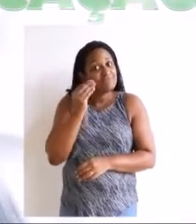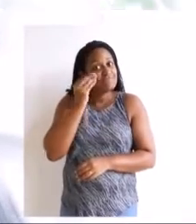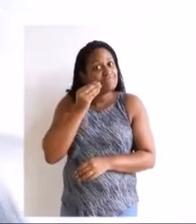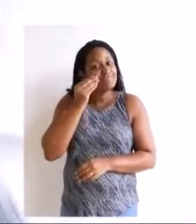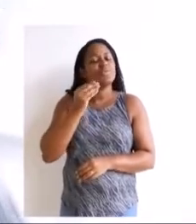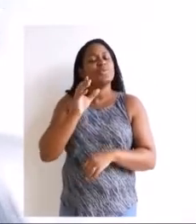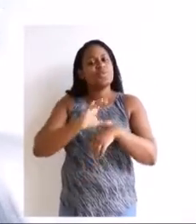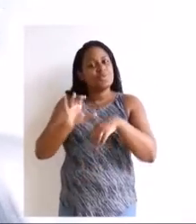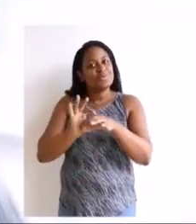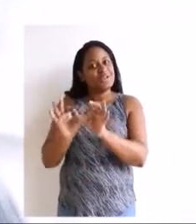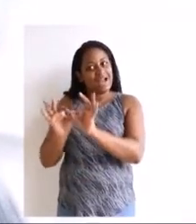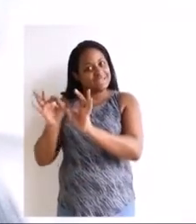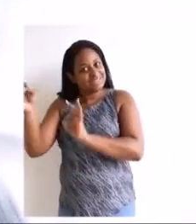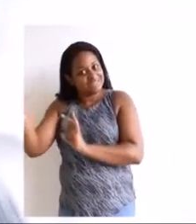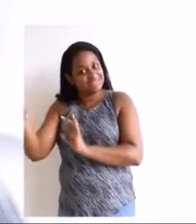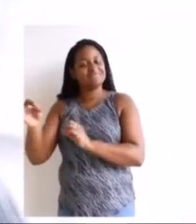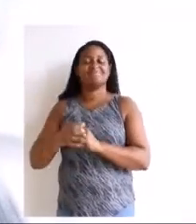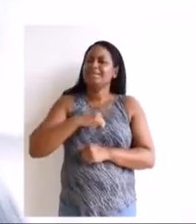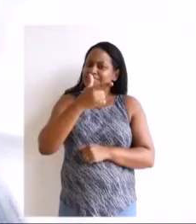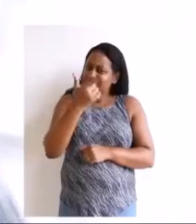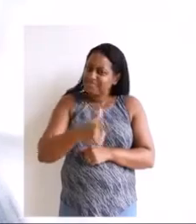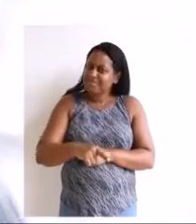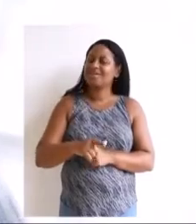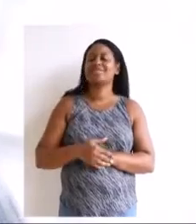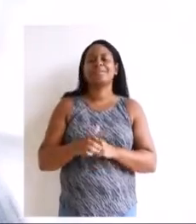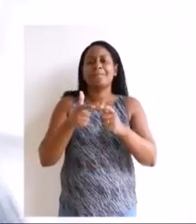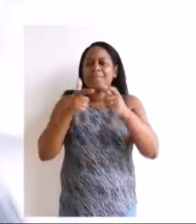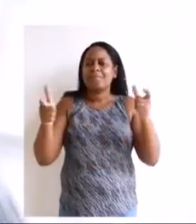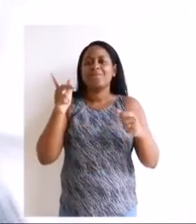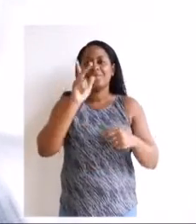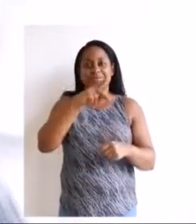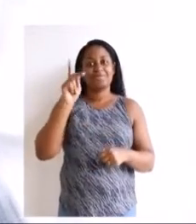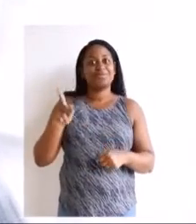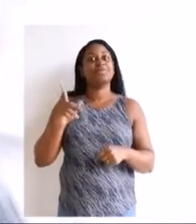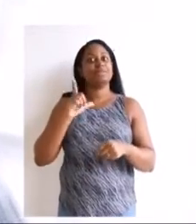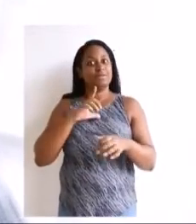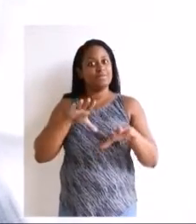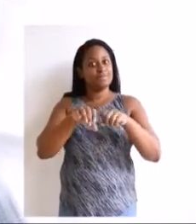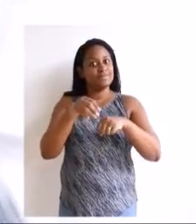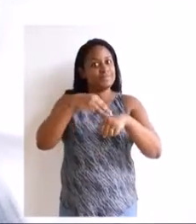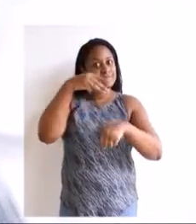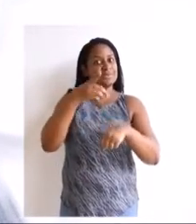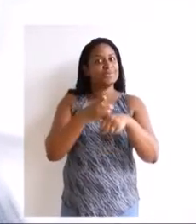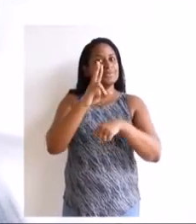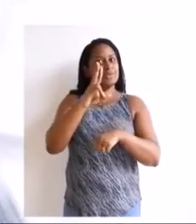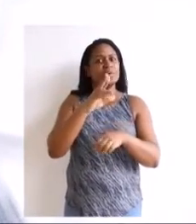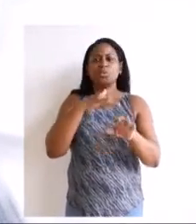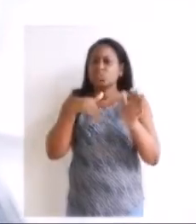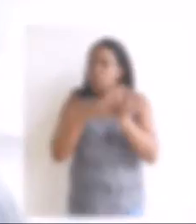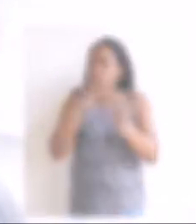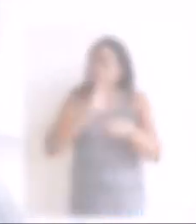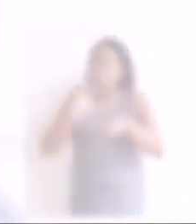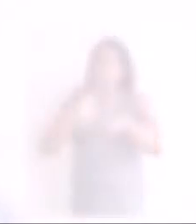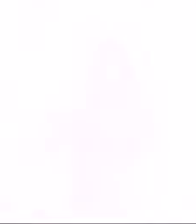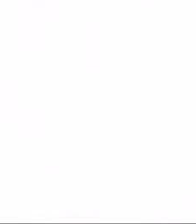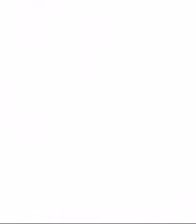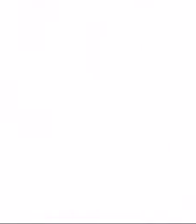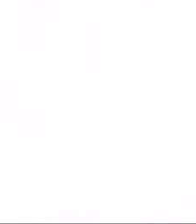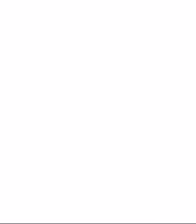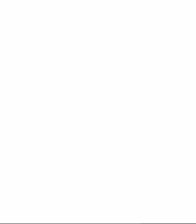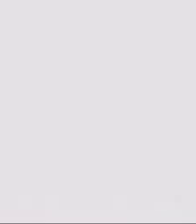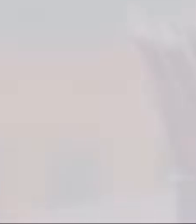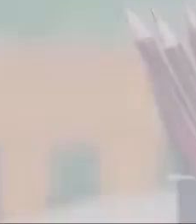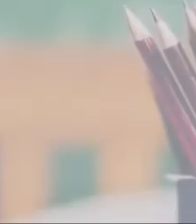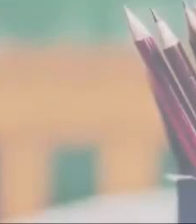você que já é da área, um curso completo à distância. E tem mais, os professores são mestres ou doutores e todos os cursos são gratuitos.